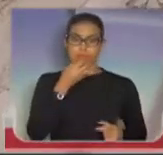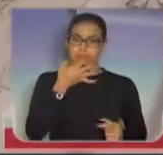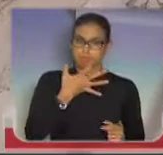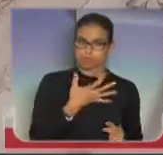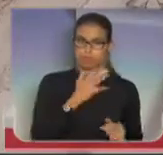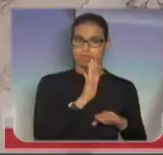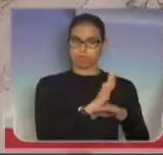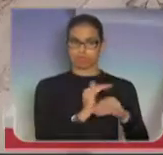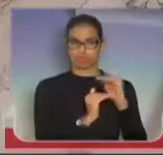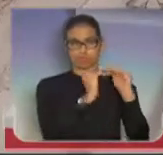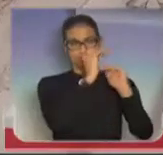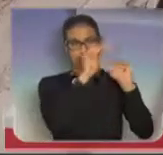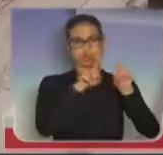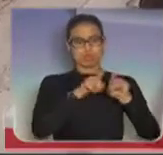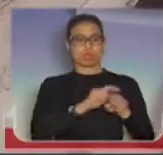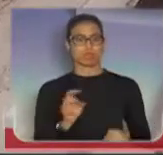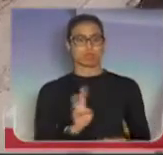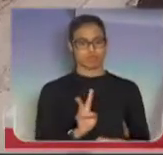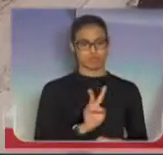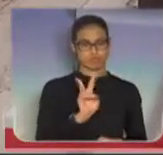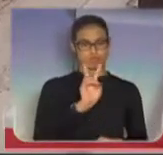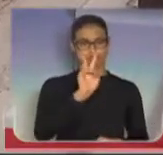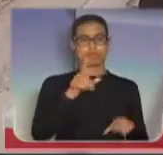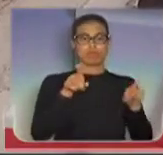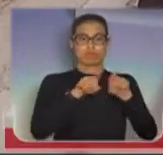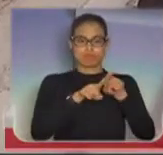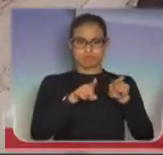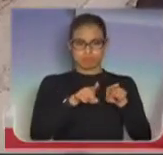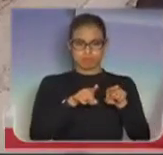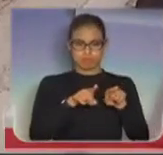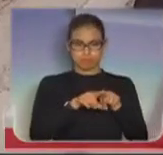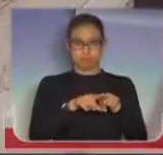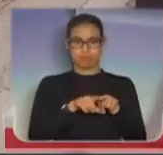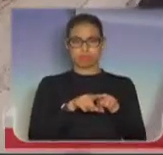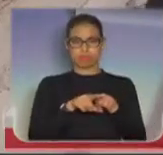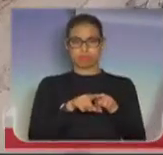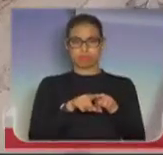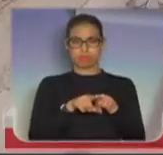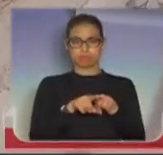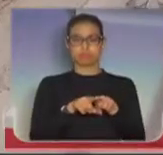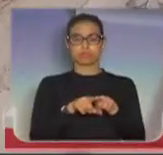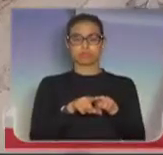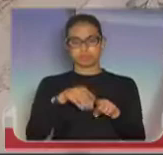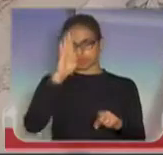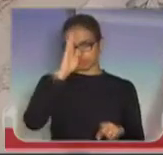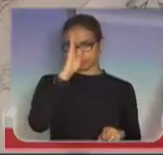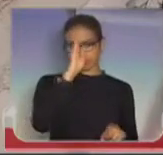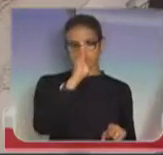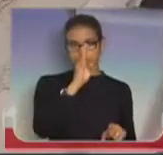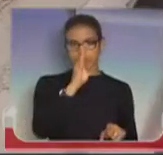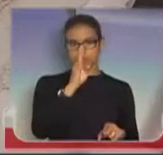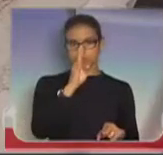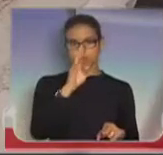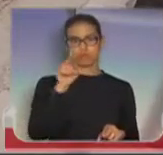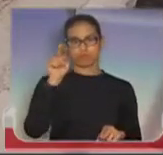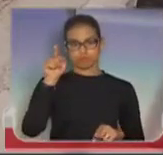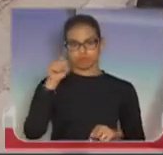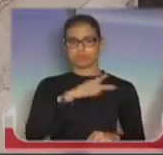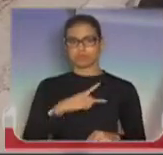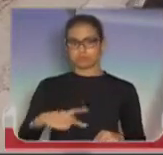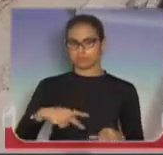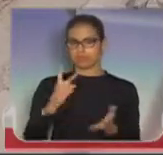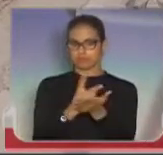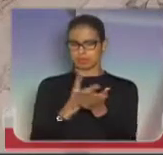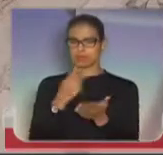com valorização, e, principalmente, deputado Jojiato, e, principalmente, Vossa Excelência, que sempre fala em segurança